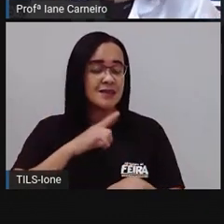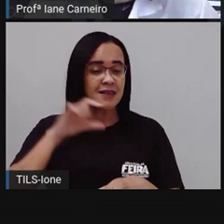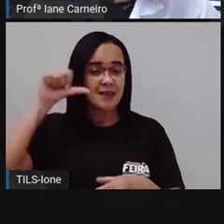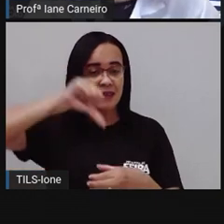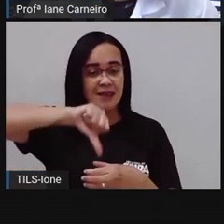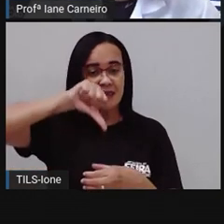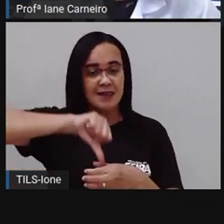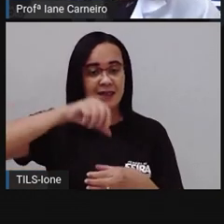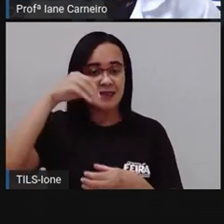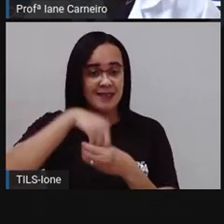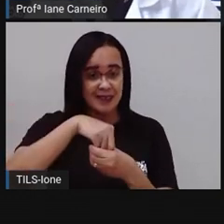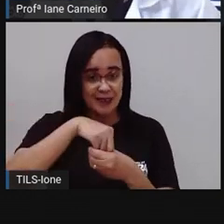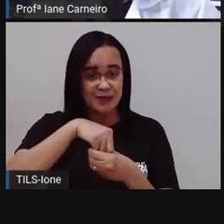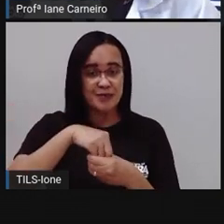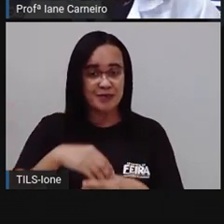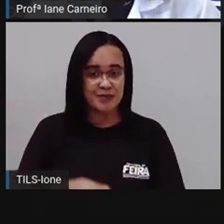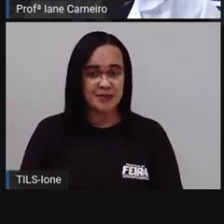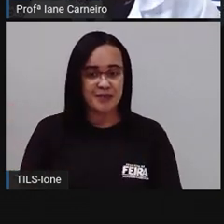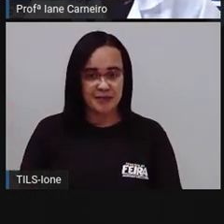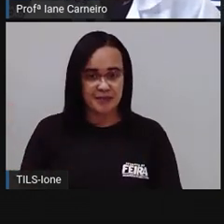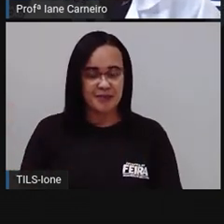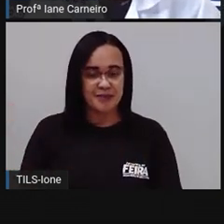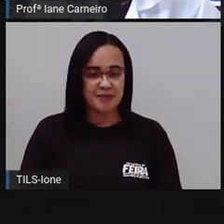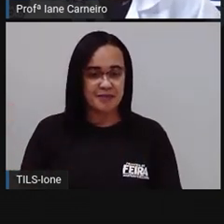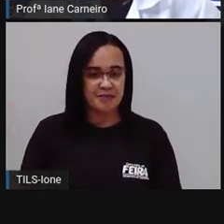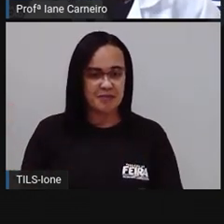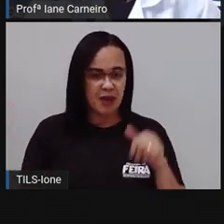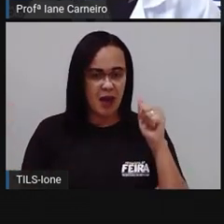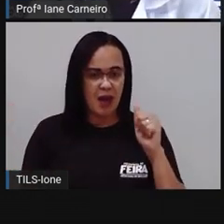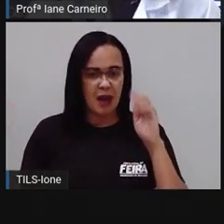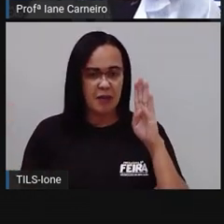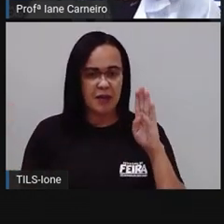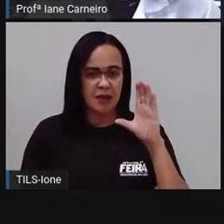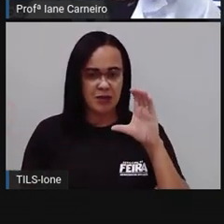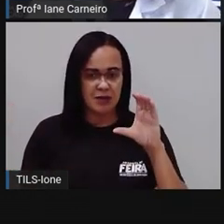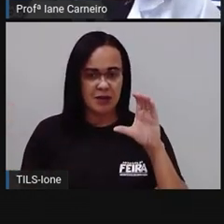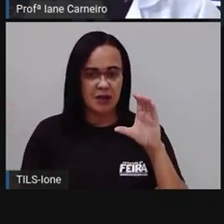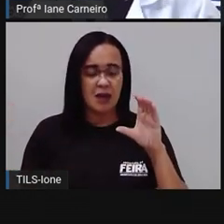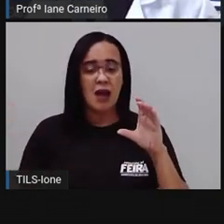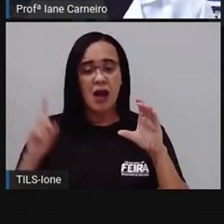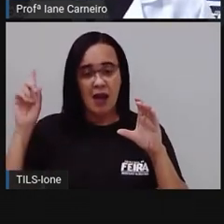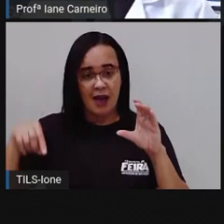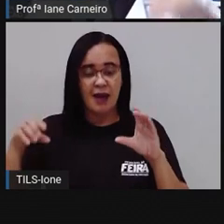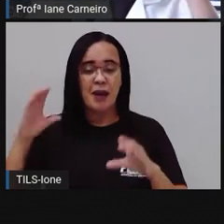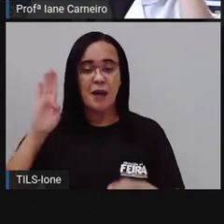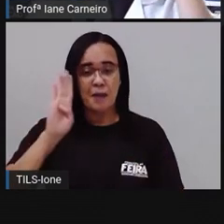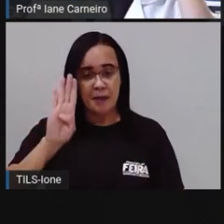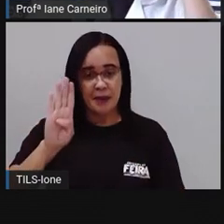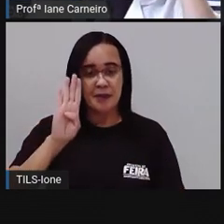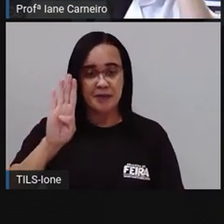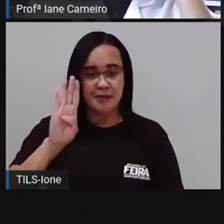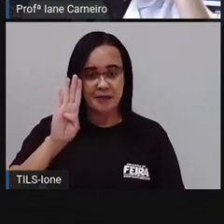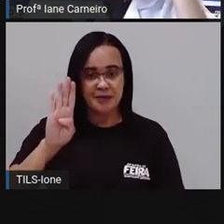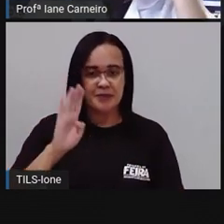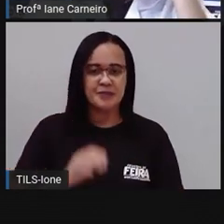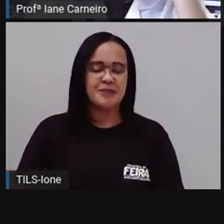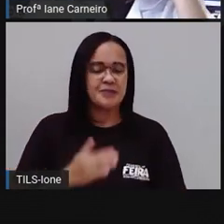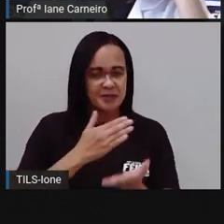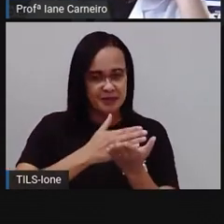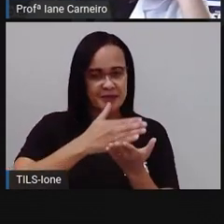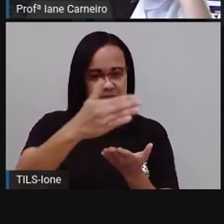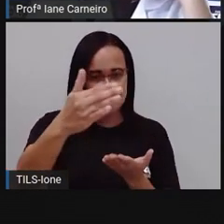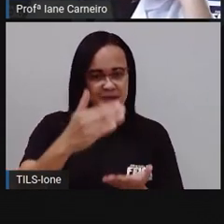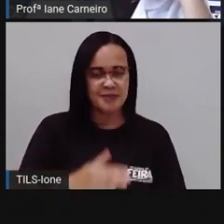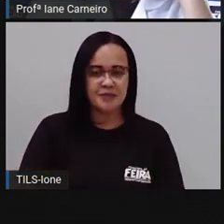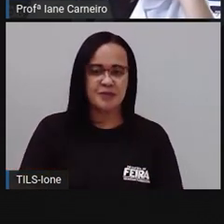líquido? Na A, B ou C? Na B. Muito bem. Vamos para a próxima.